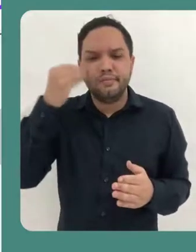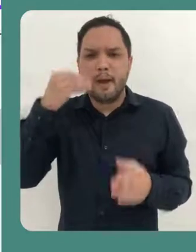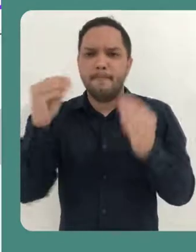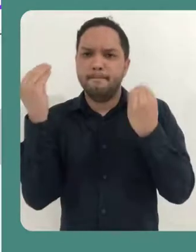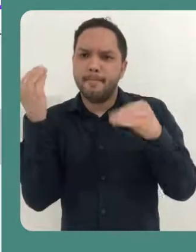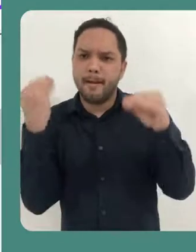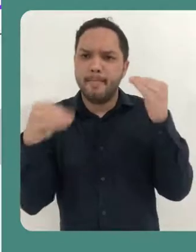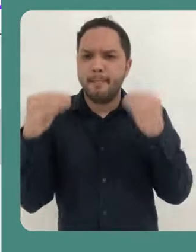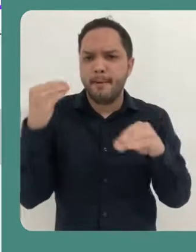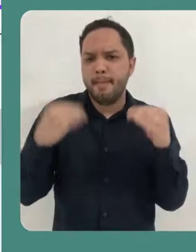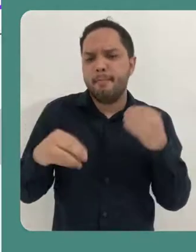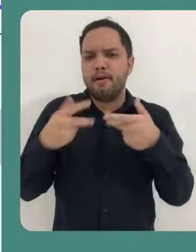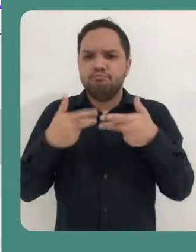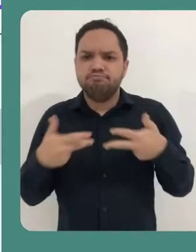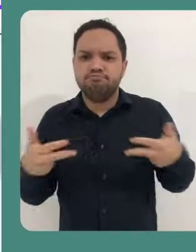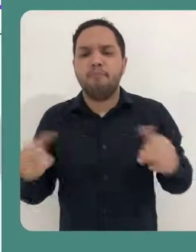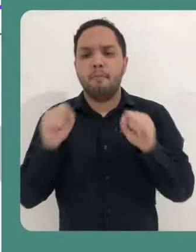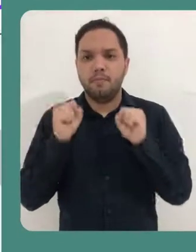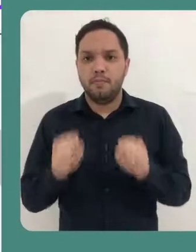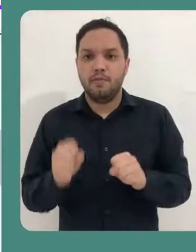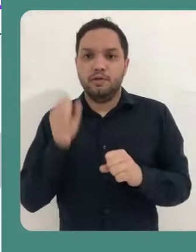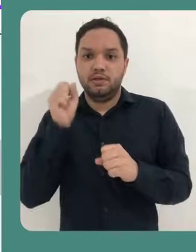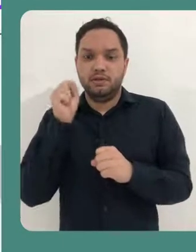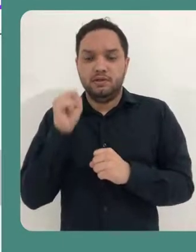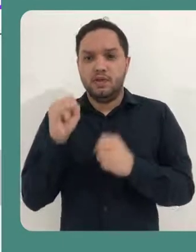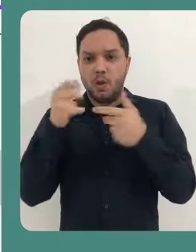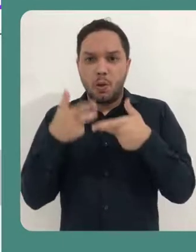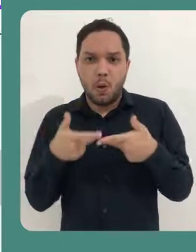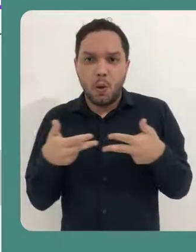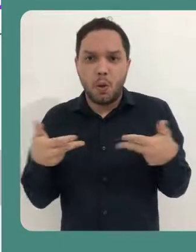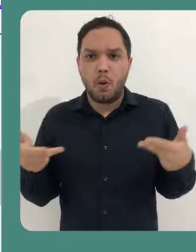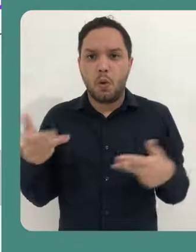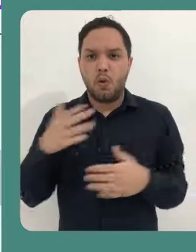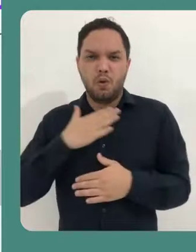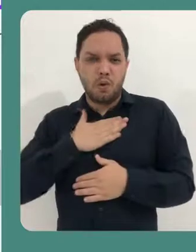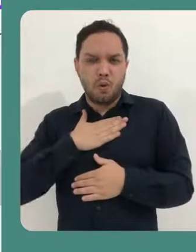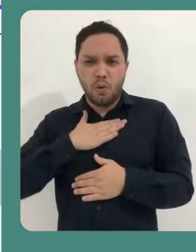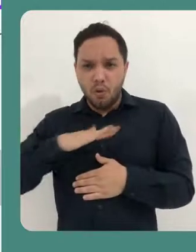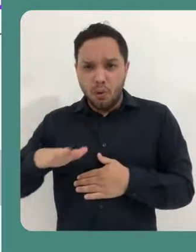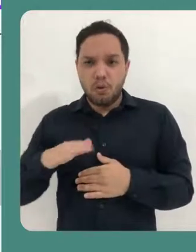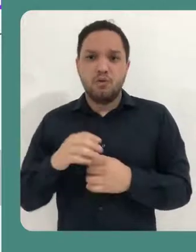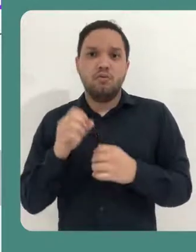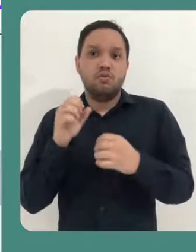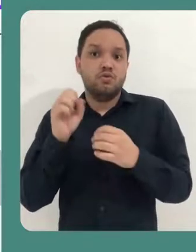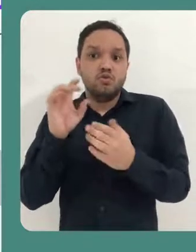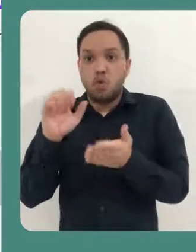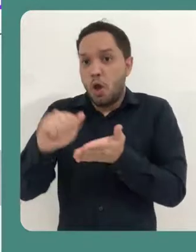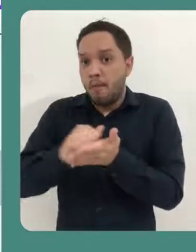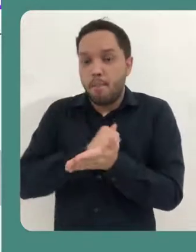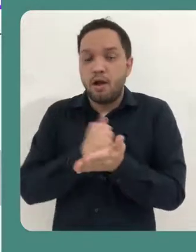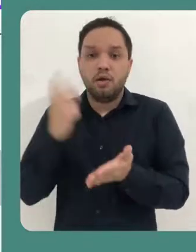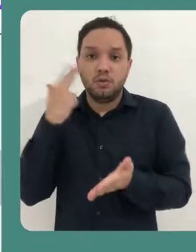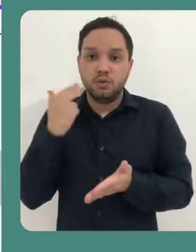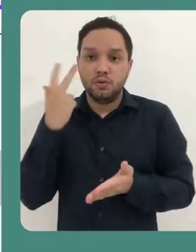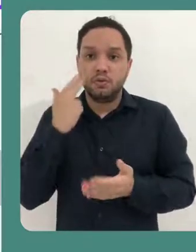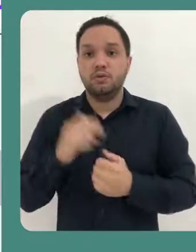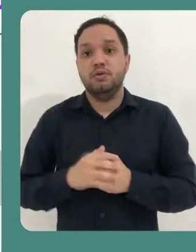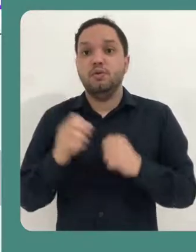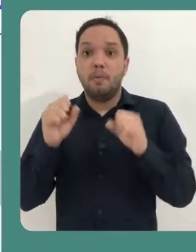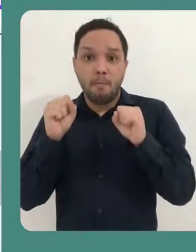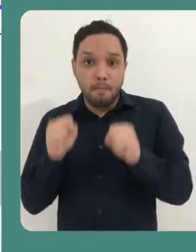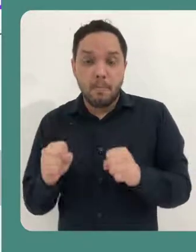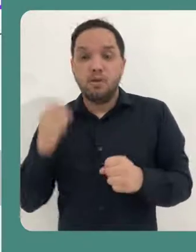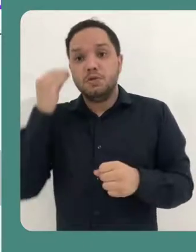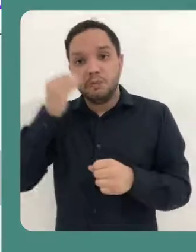Você pode clique, experimente, adicione no seu infográfico e caso ficar alguma coisa que você não custou muito,